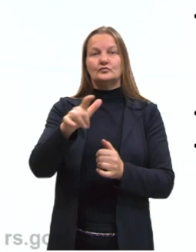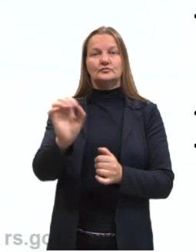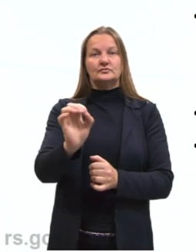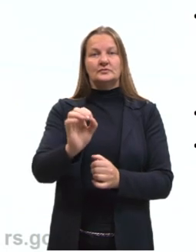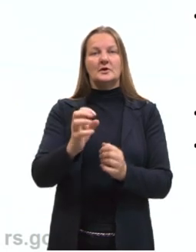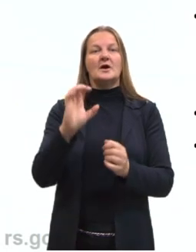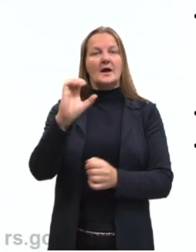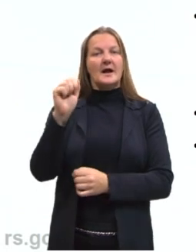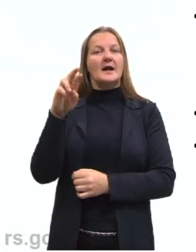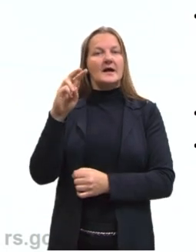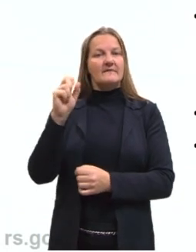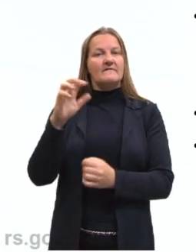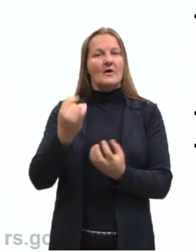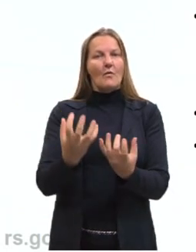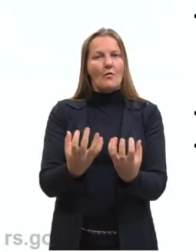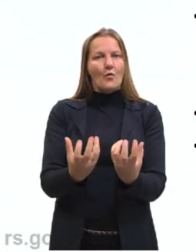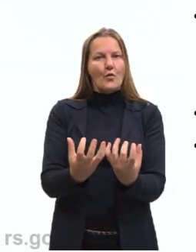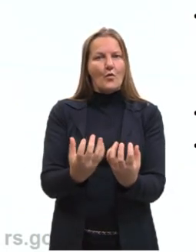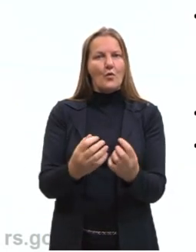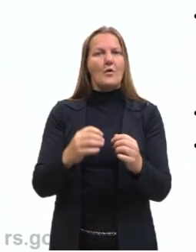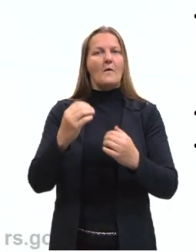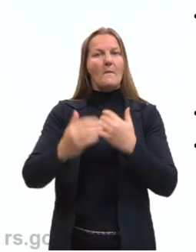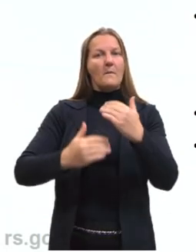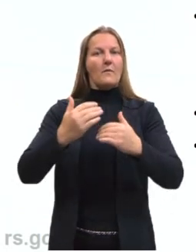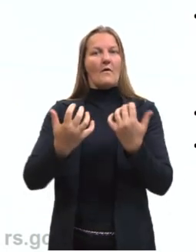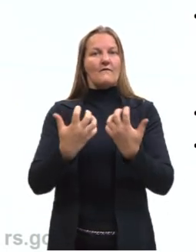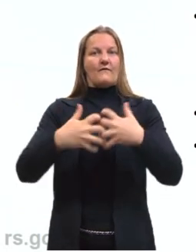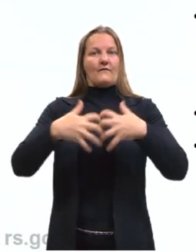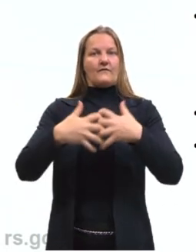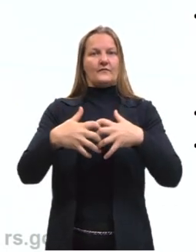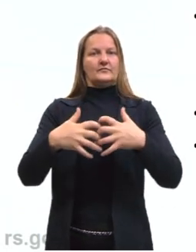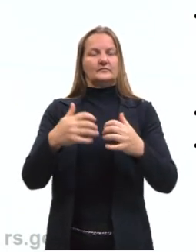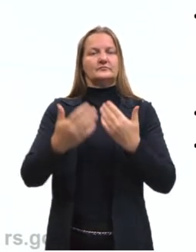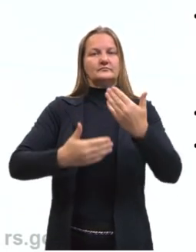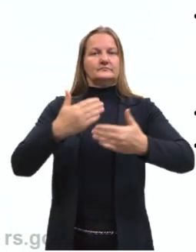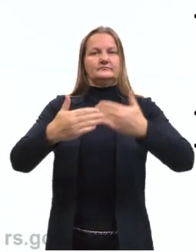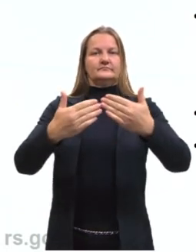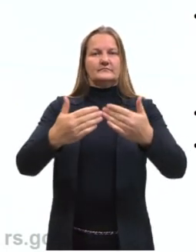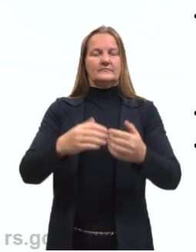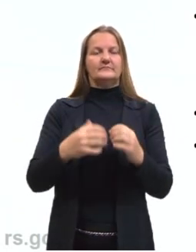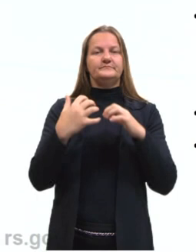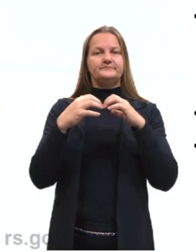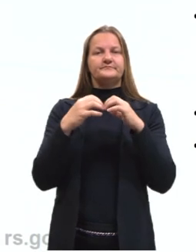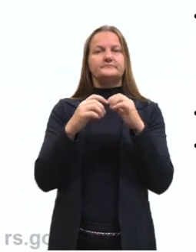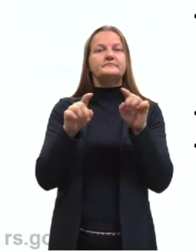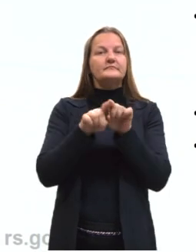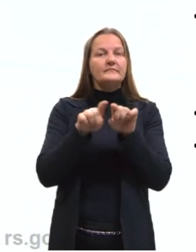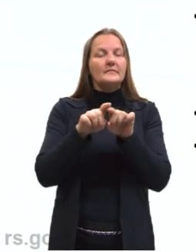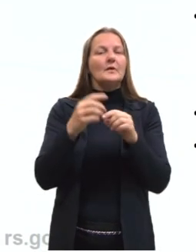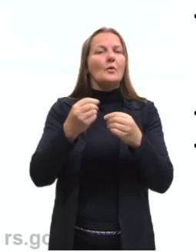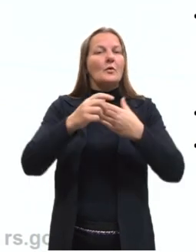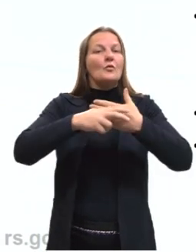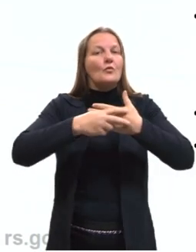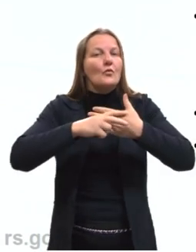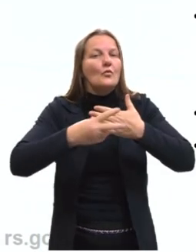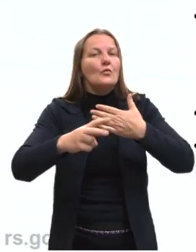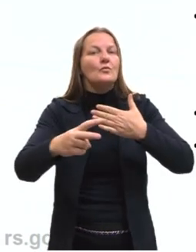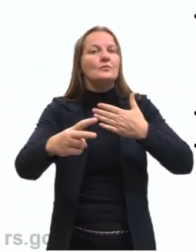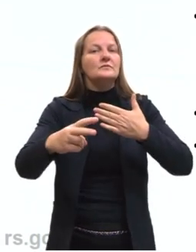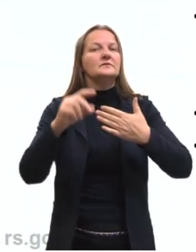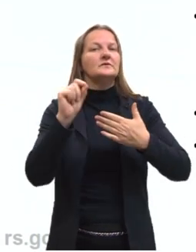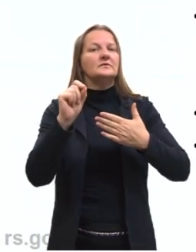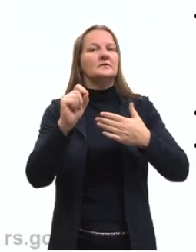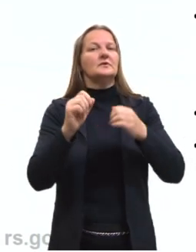Então a gente precisava de alguma força que movesse essas máquinas. Mas a gente tem que pensar também nas consequências dessa